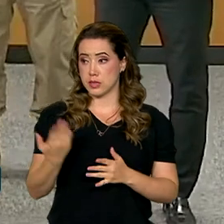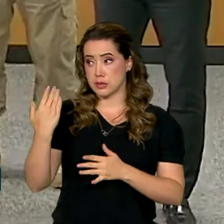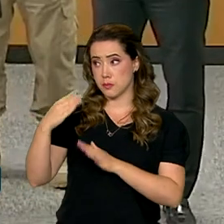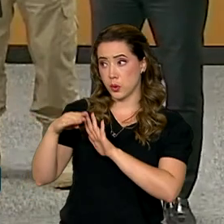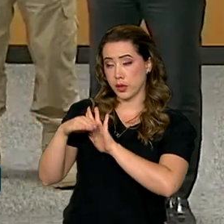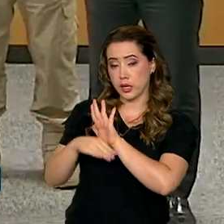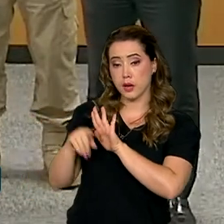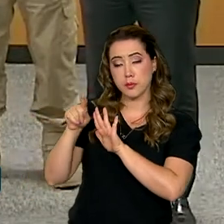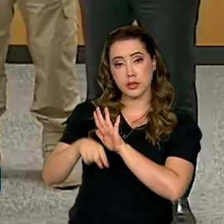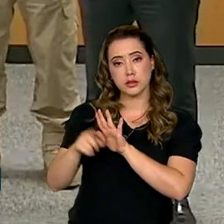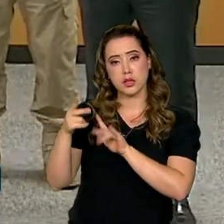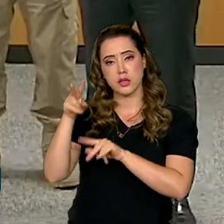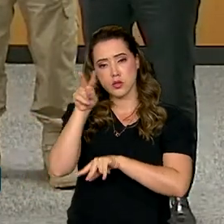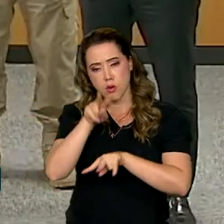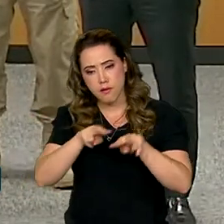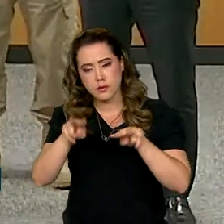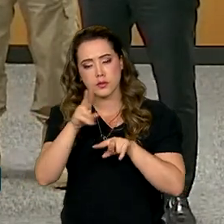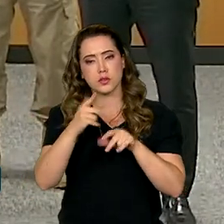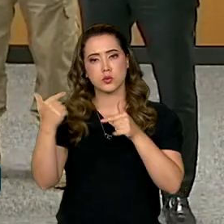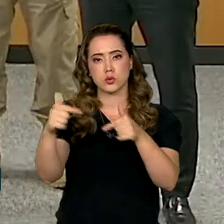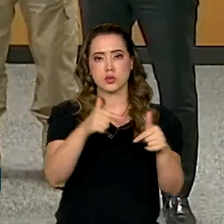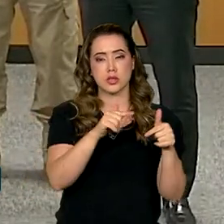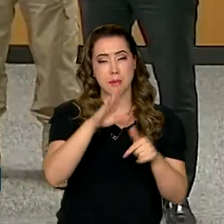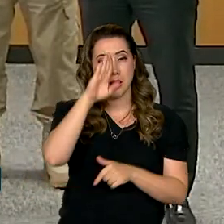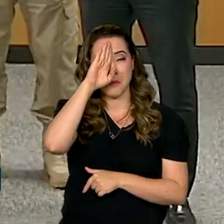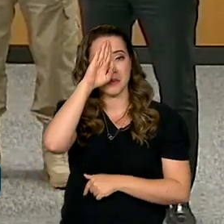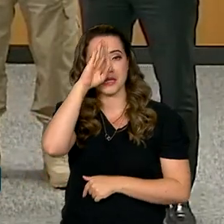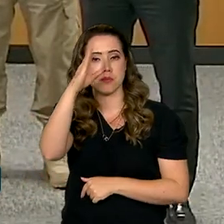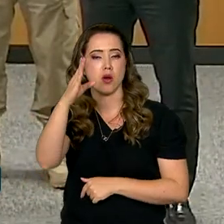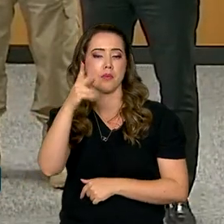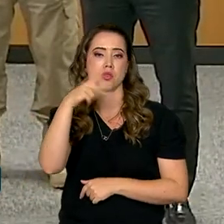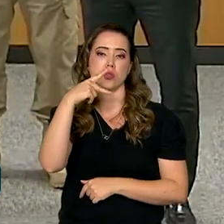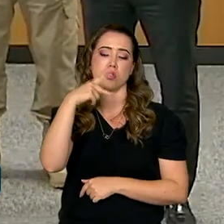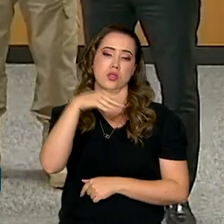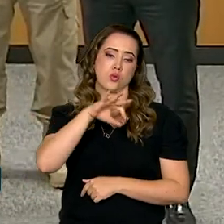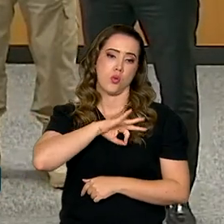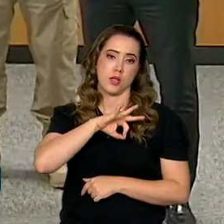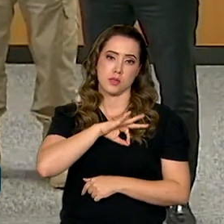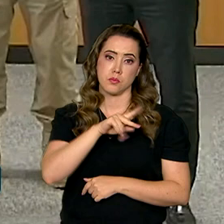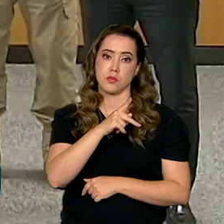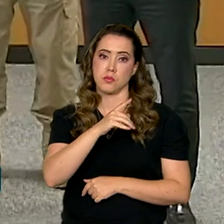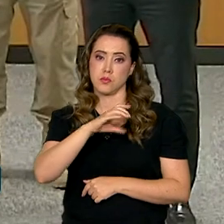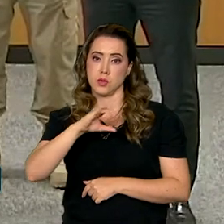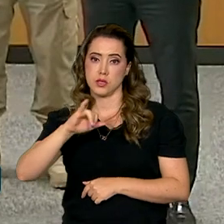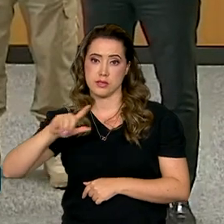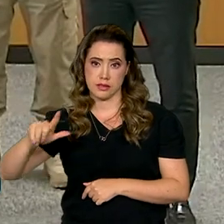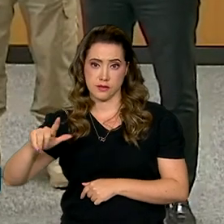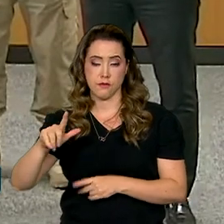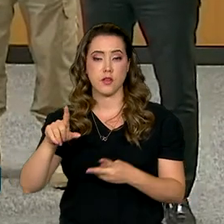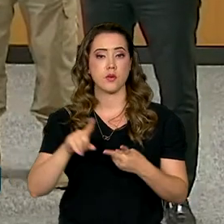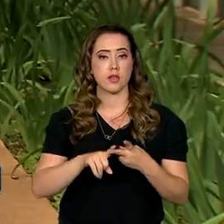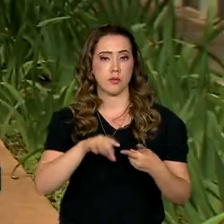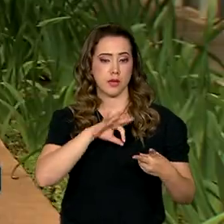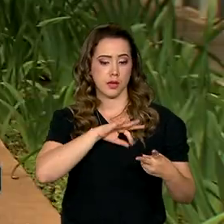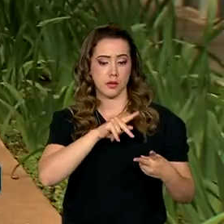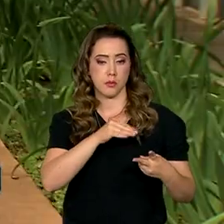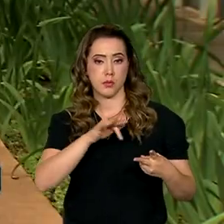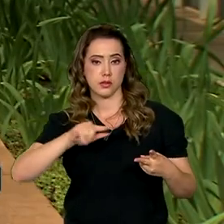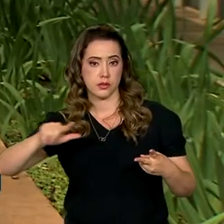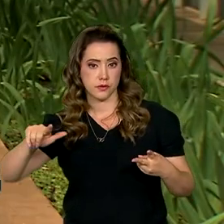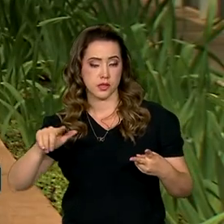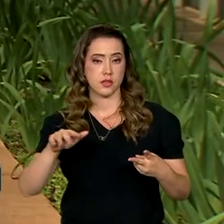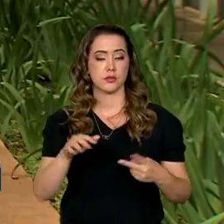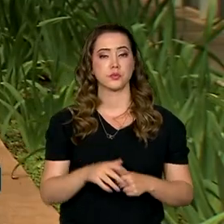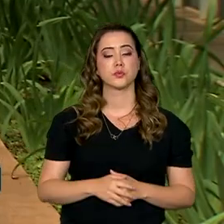exatamente essa dimensão do trabalho, sobretudo com as polícias civis e com a Polícia Federal. Com o